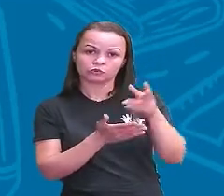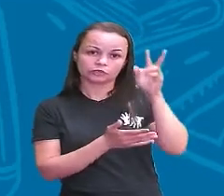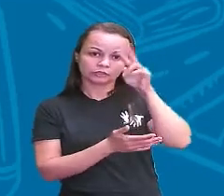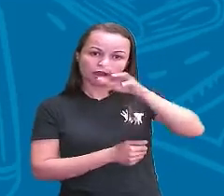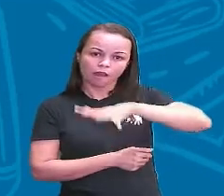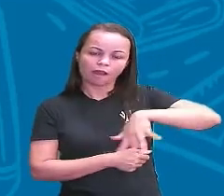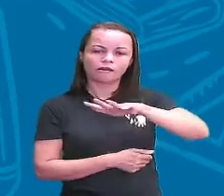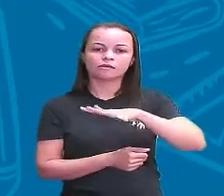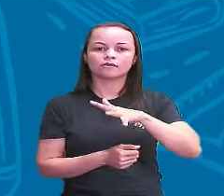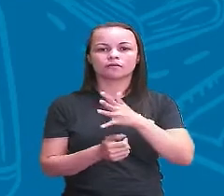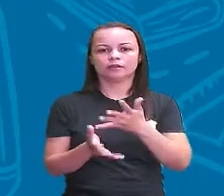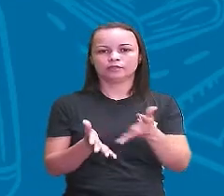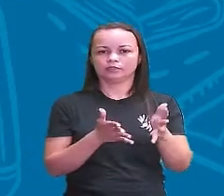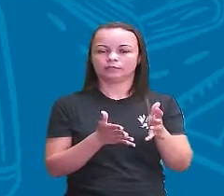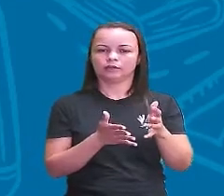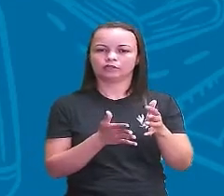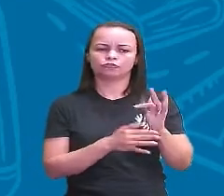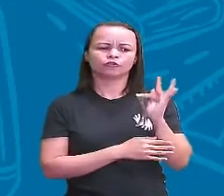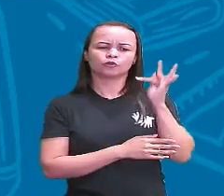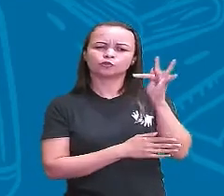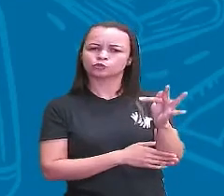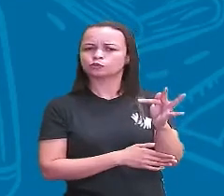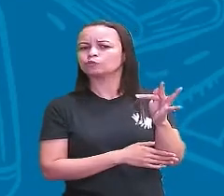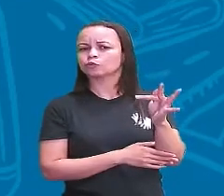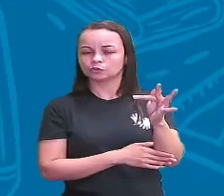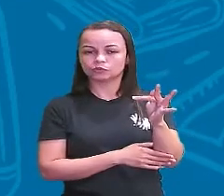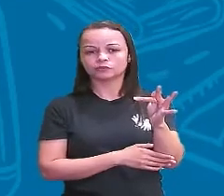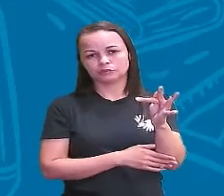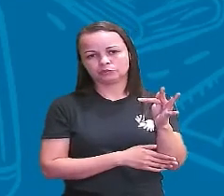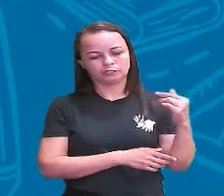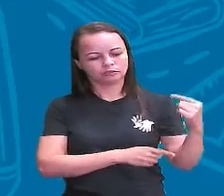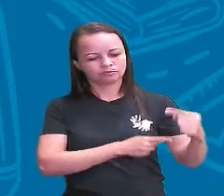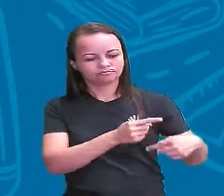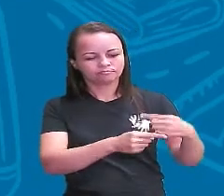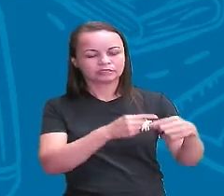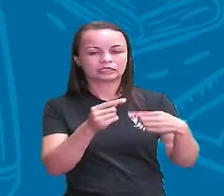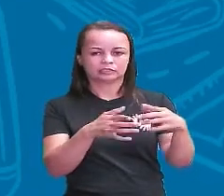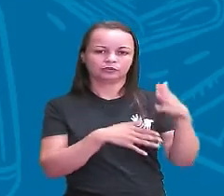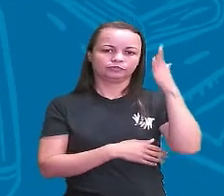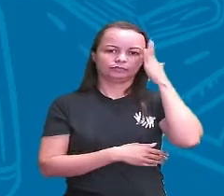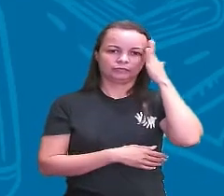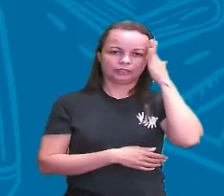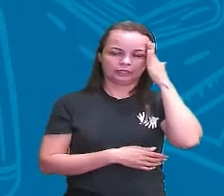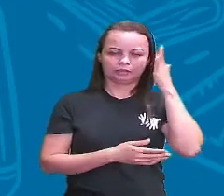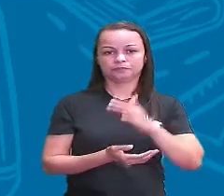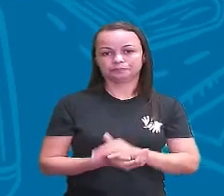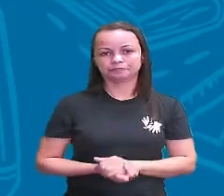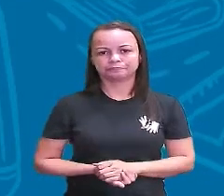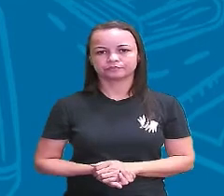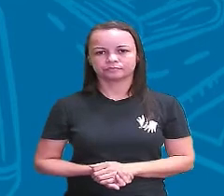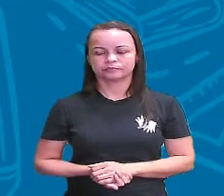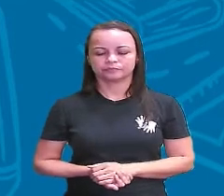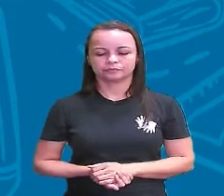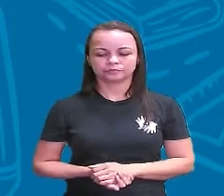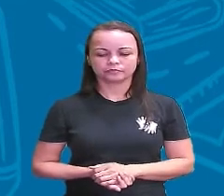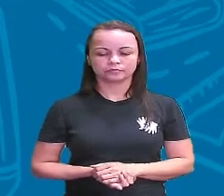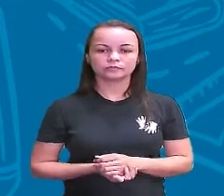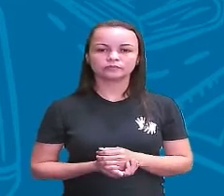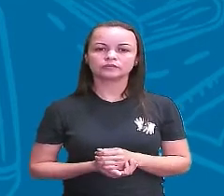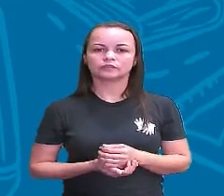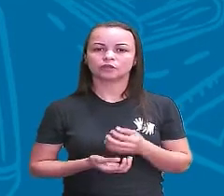gerações futuras e na atualidade compreendam como está